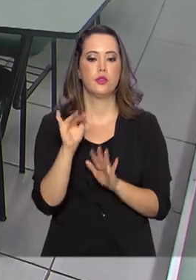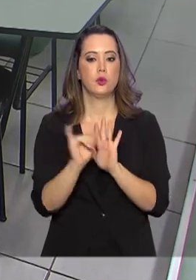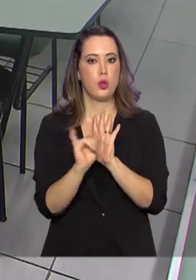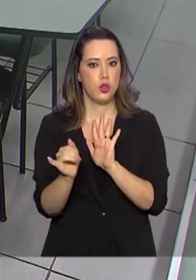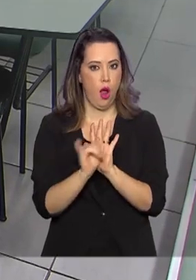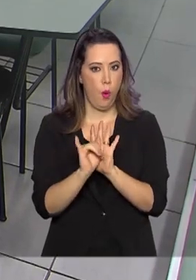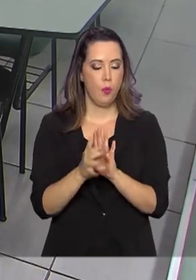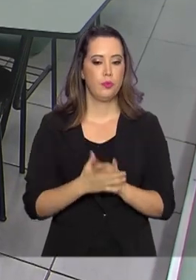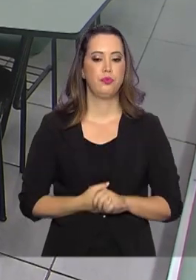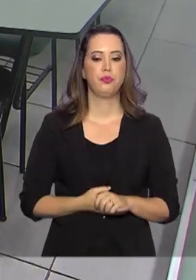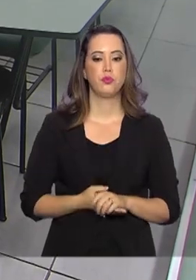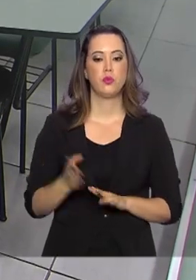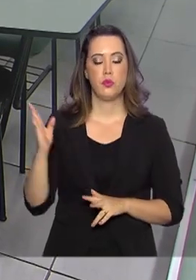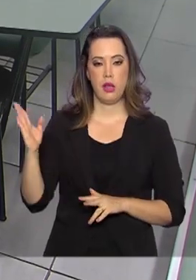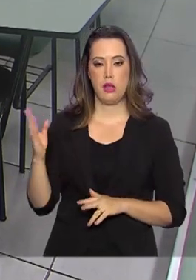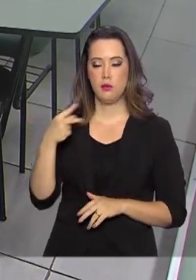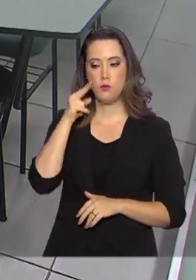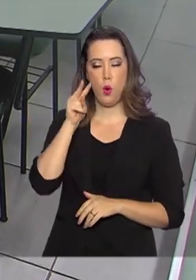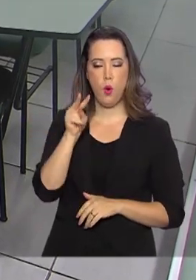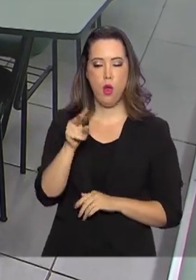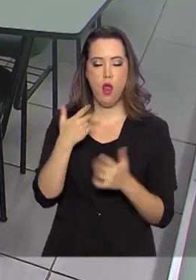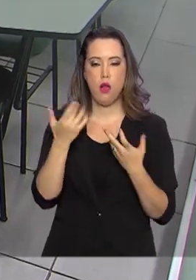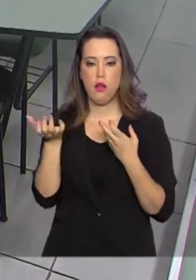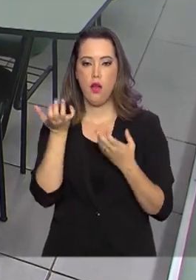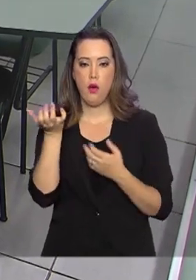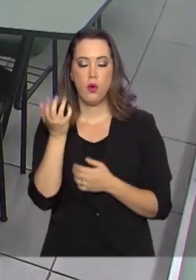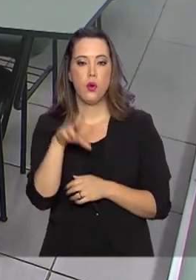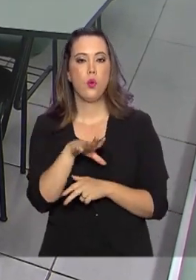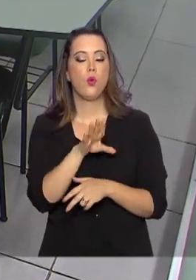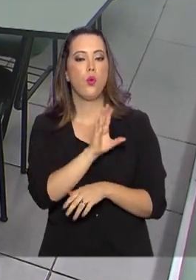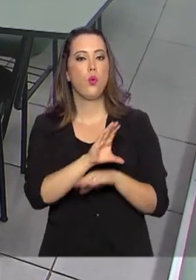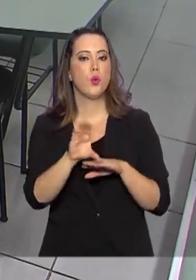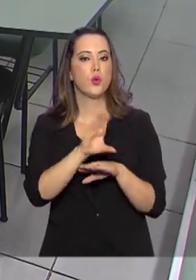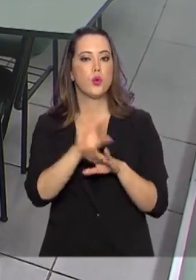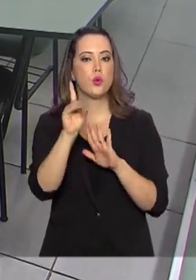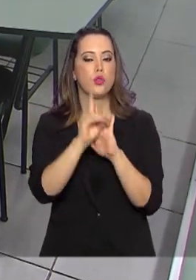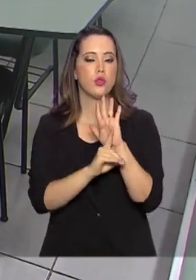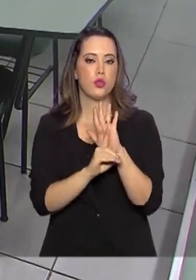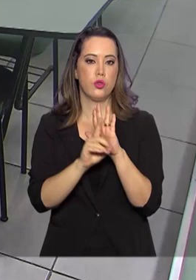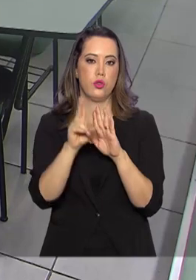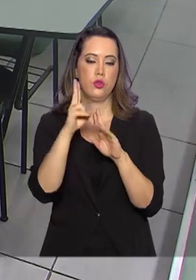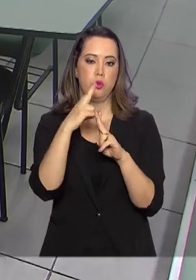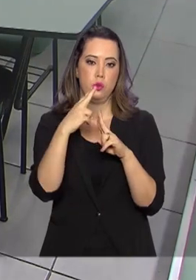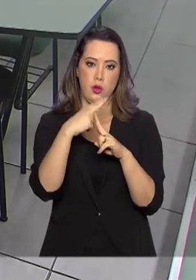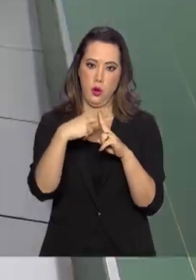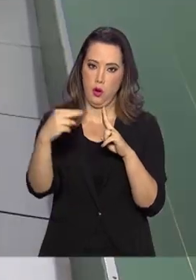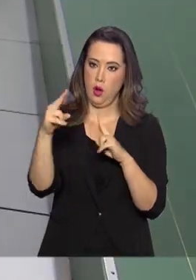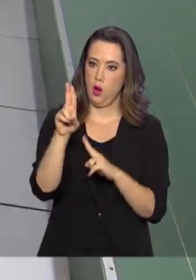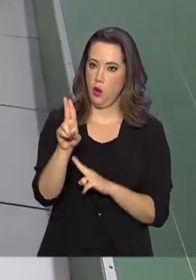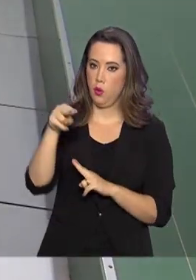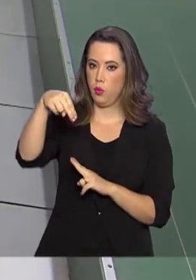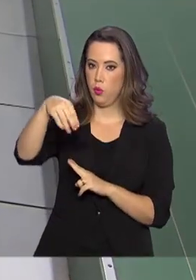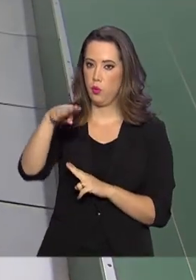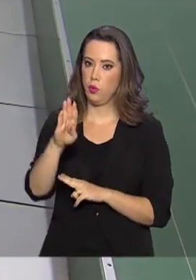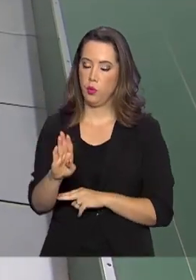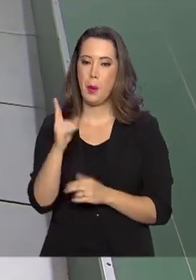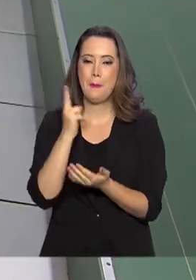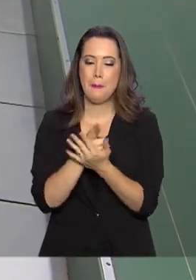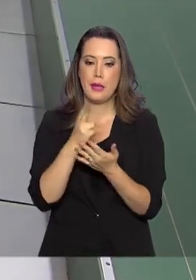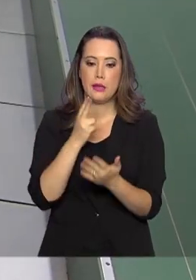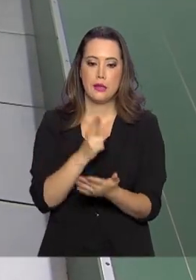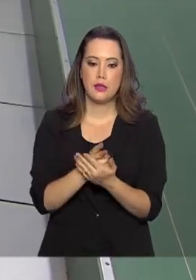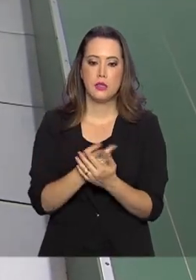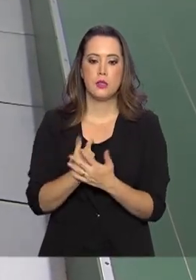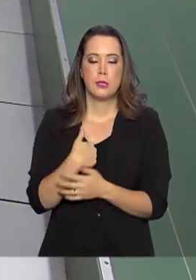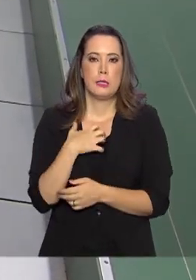Gabriel vai fazer o Enem de olho numa vaga no curso de Direito na Universidade de Brasília. Mesmo com a apreensão